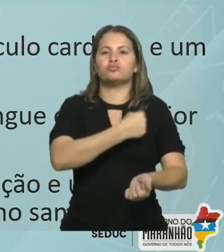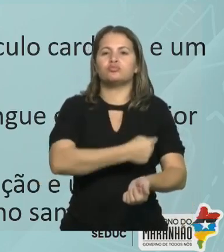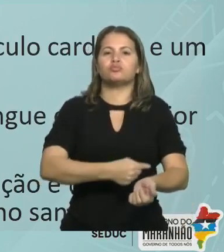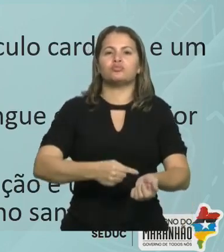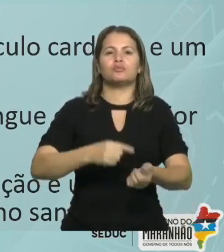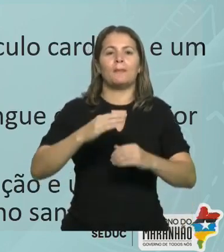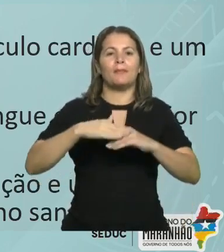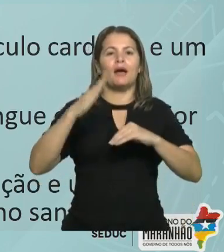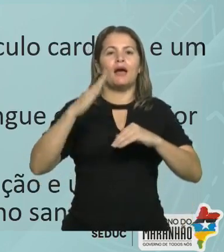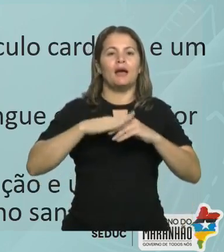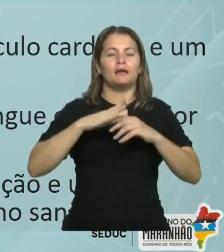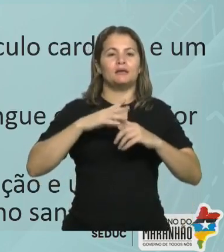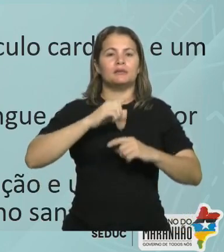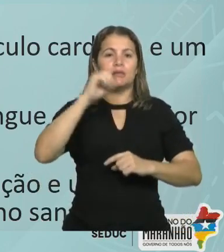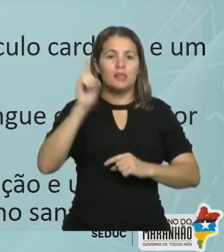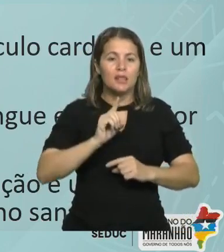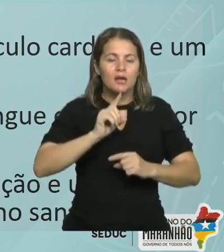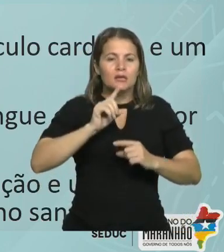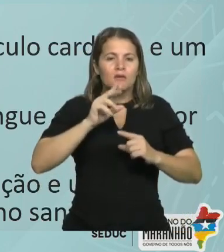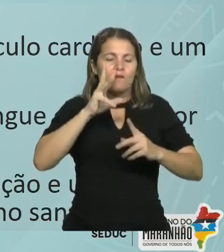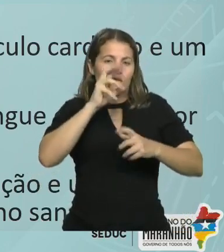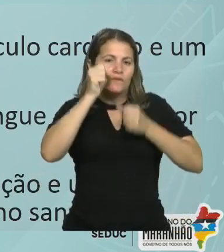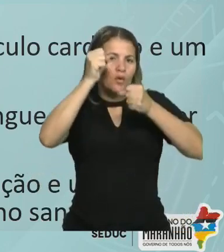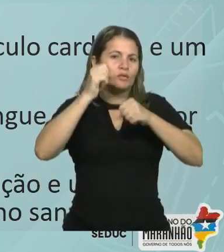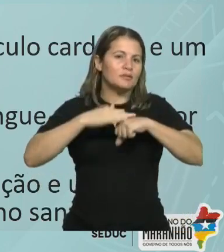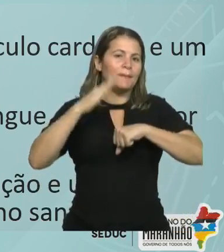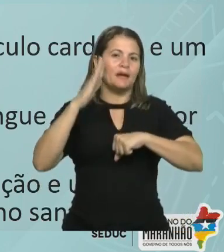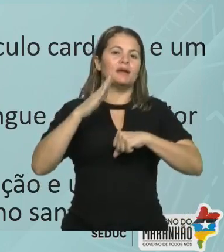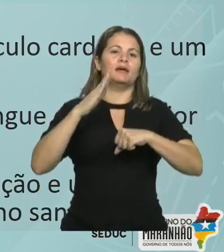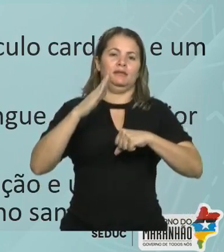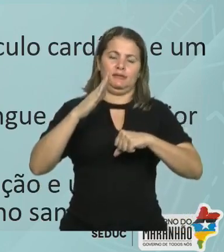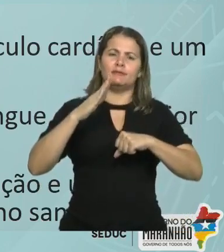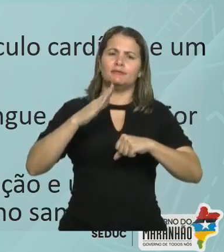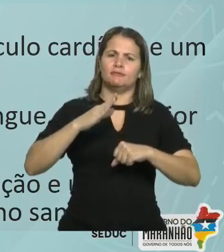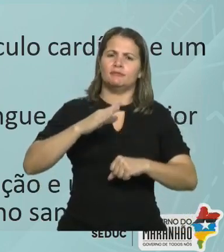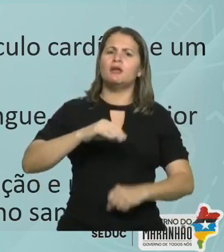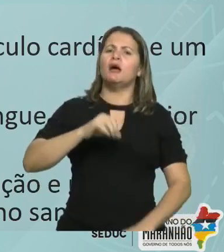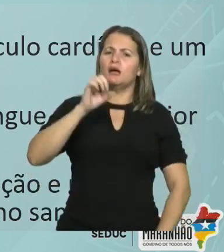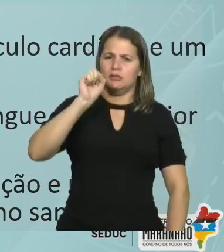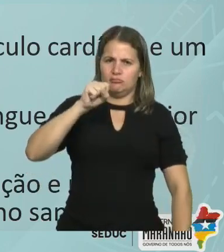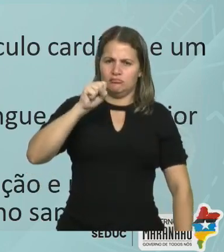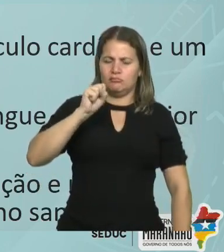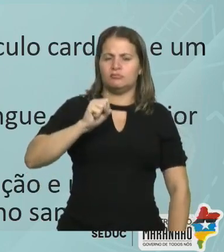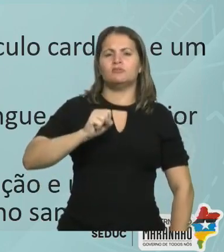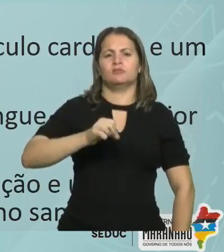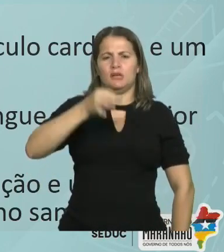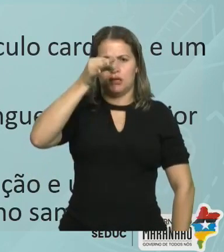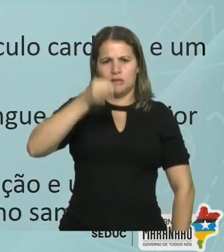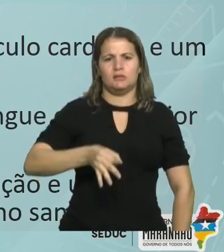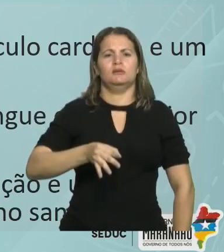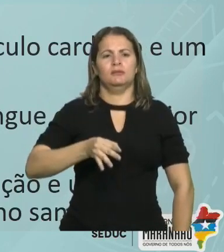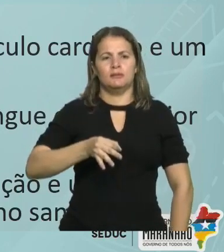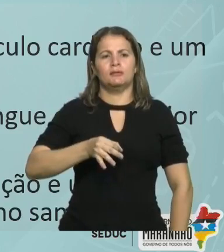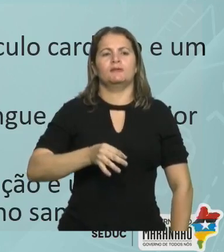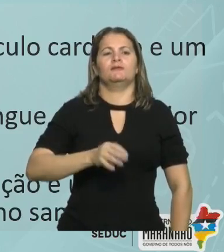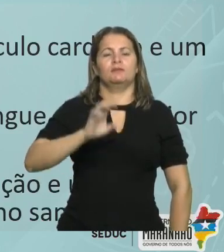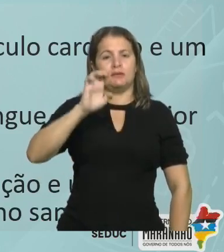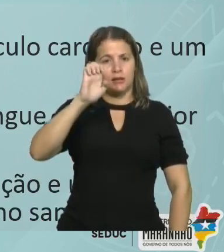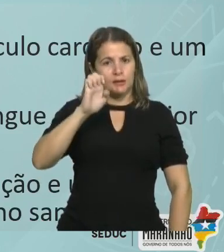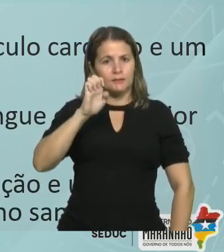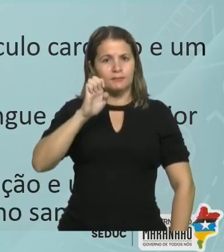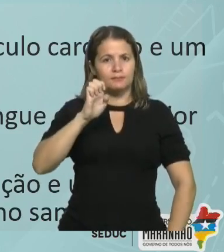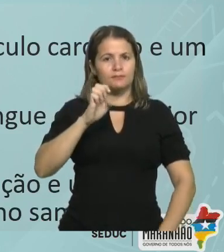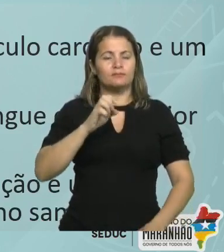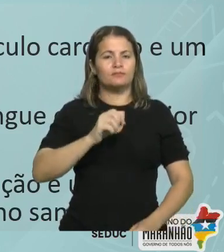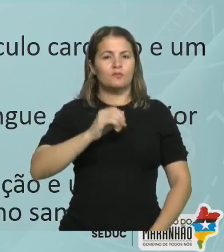alternativa correta. Quanto maior a quantidade de hemácia, mais oxigenado pode se tornar o sangue, com mais oxigênio, que vai levar